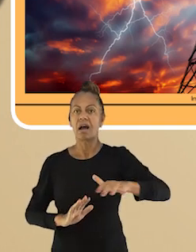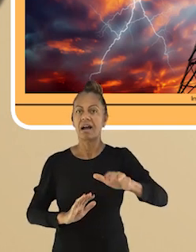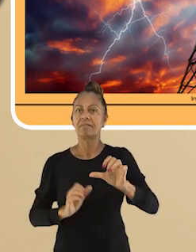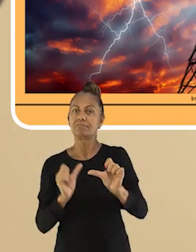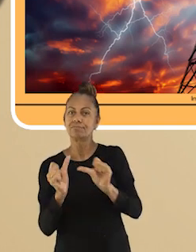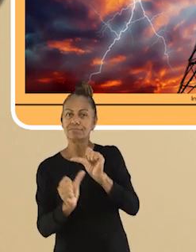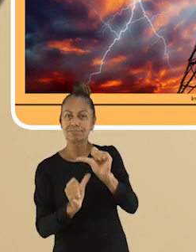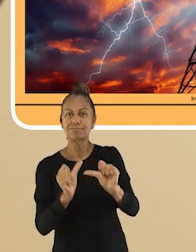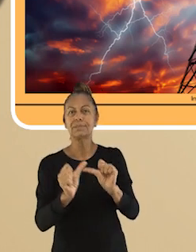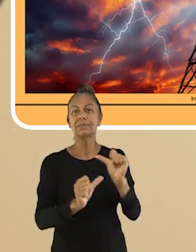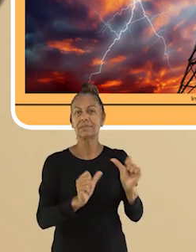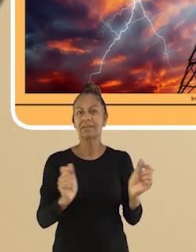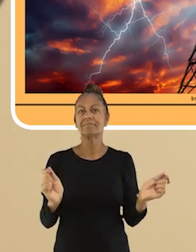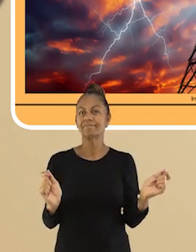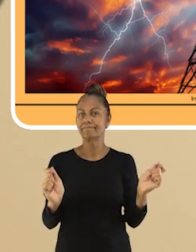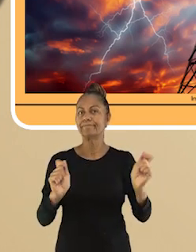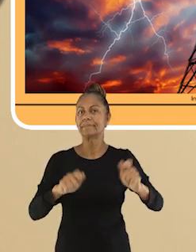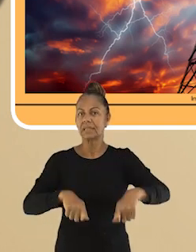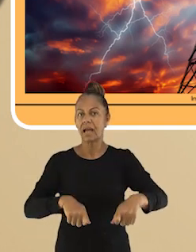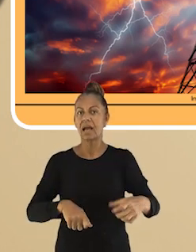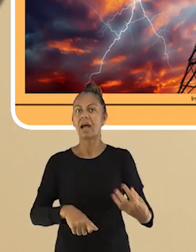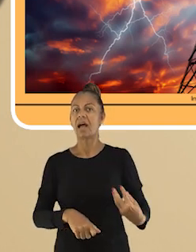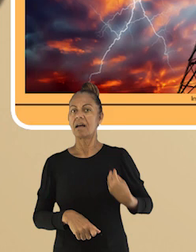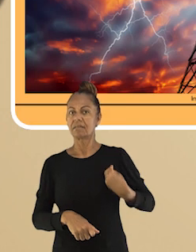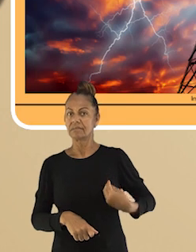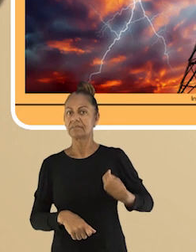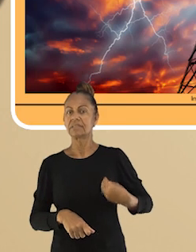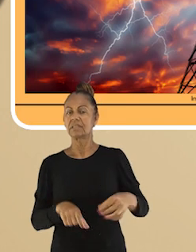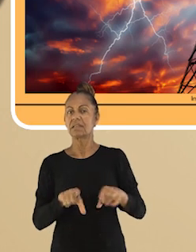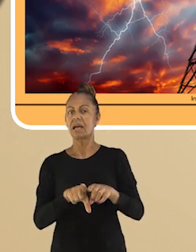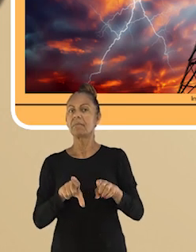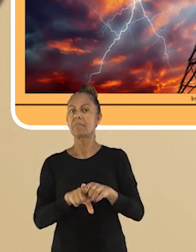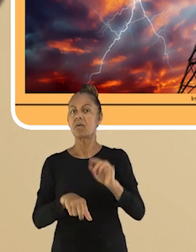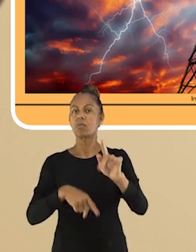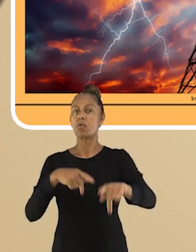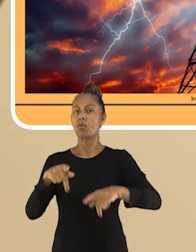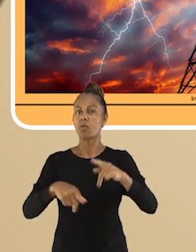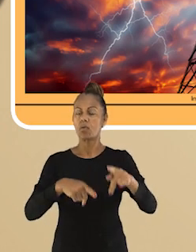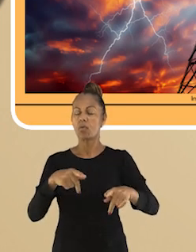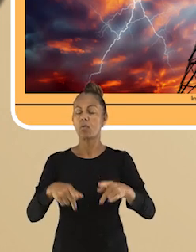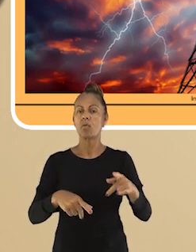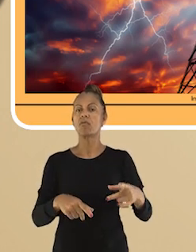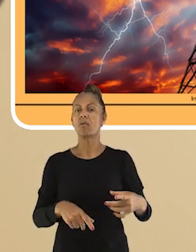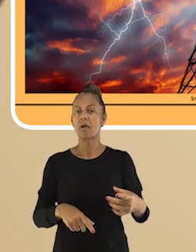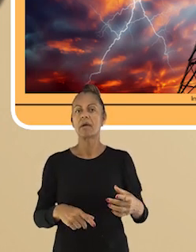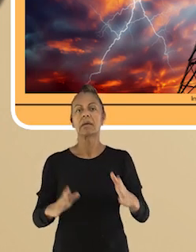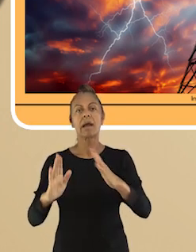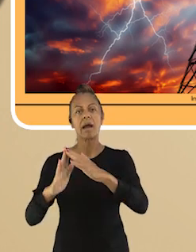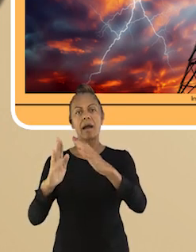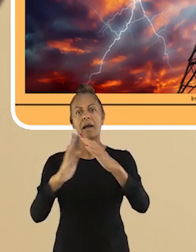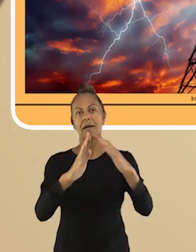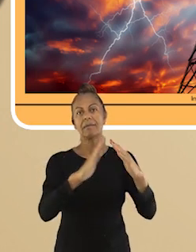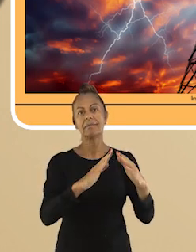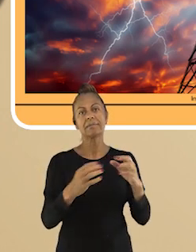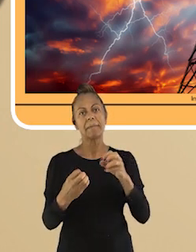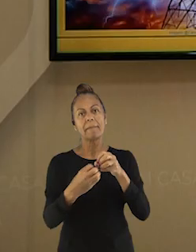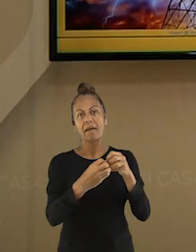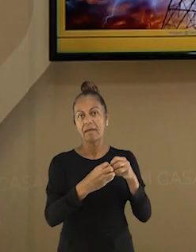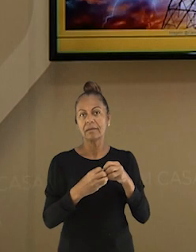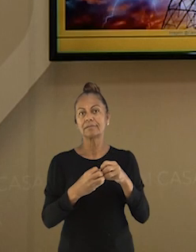transformar os ecossistemas locais e até mesmo a vida das populações que vivem nas suas proximidades.